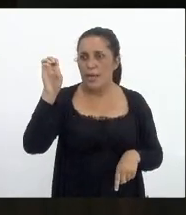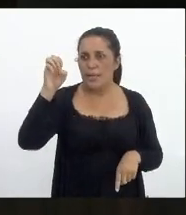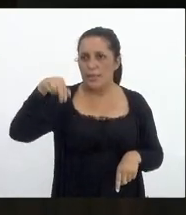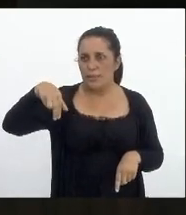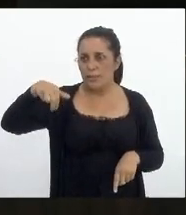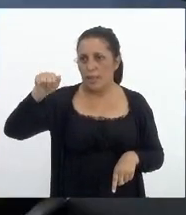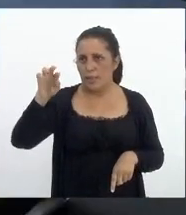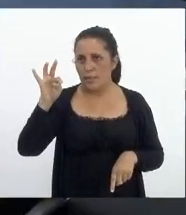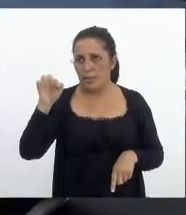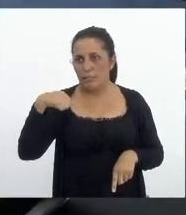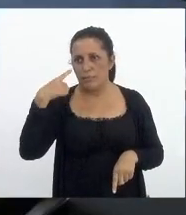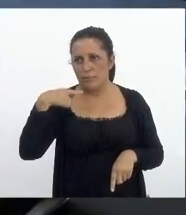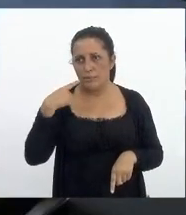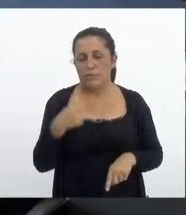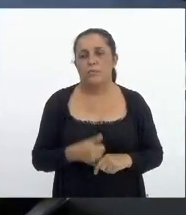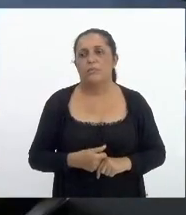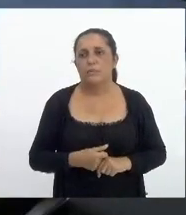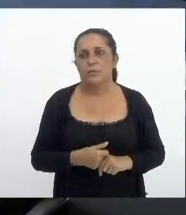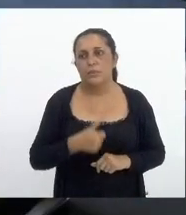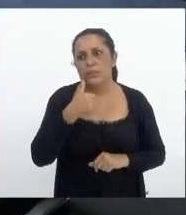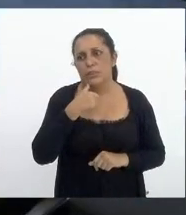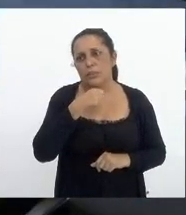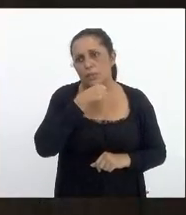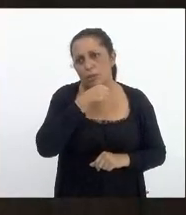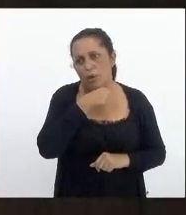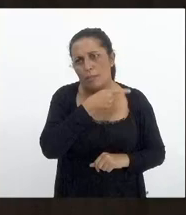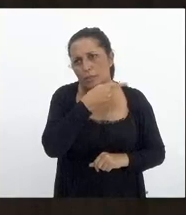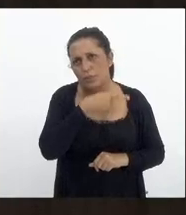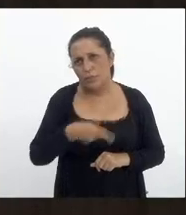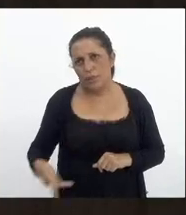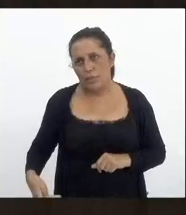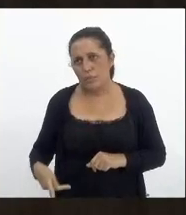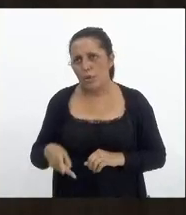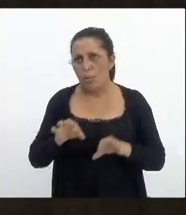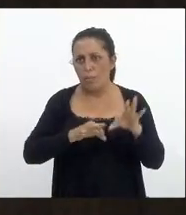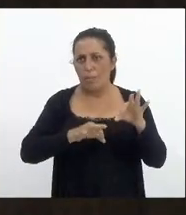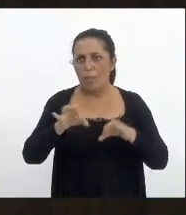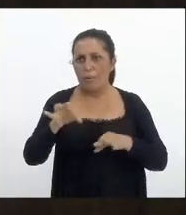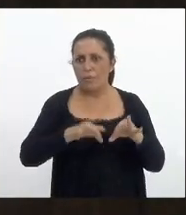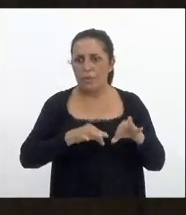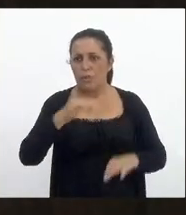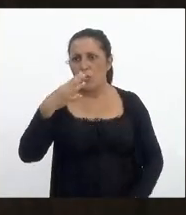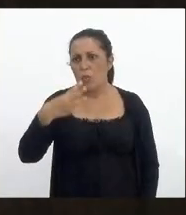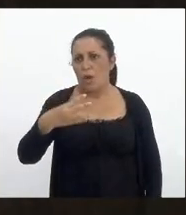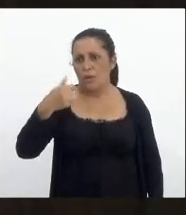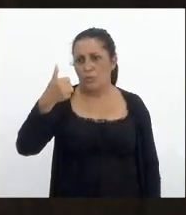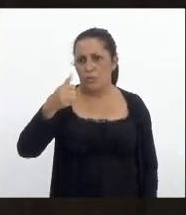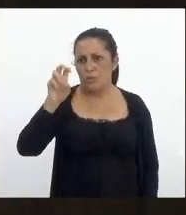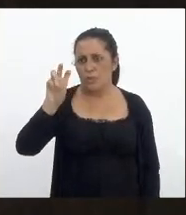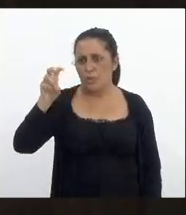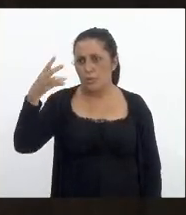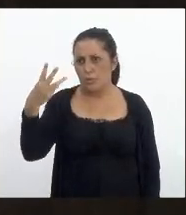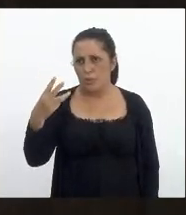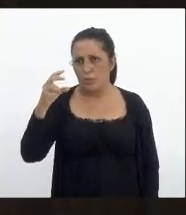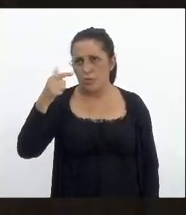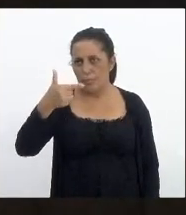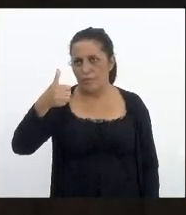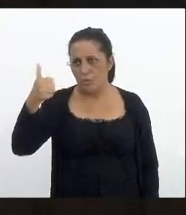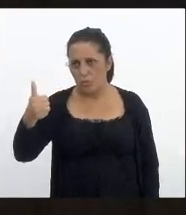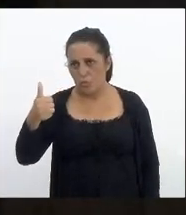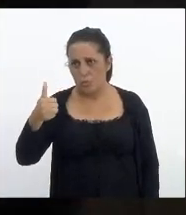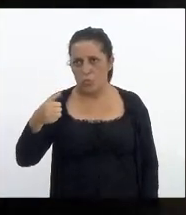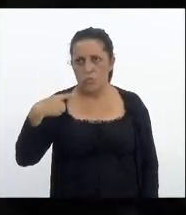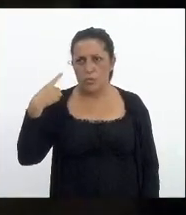senhora presidenta o projeto 4153 de 2021 do deputado